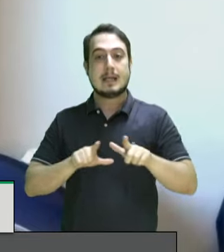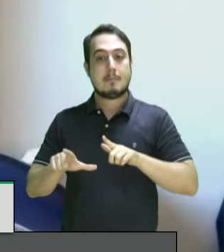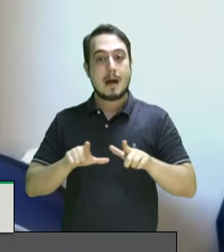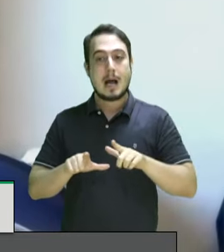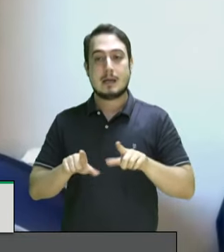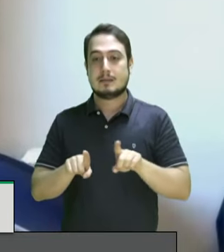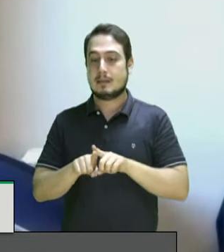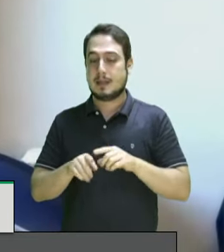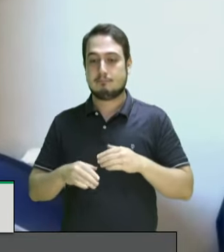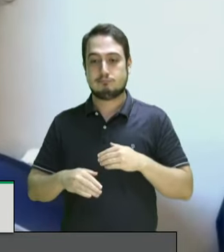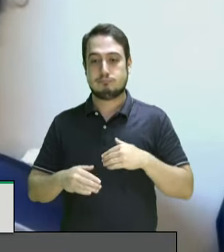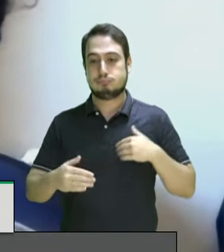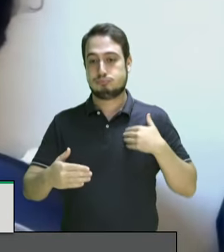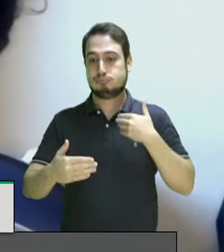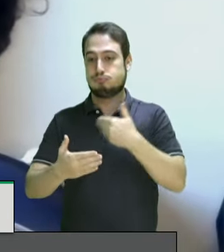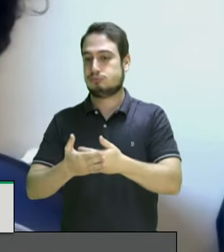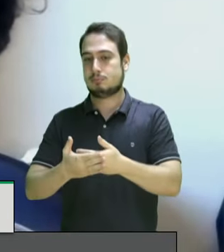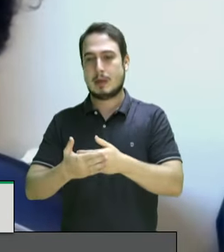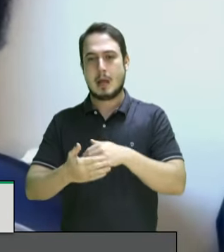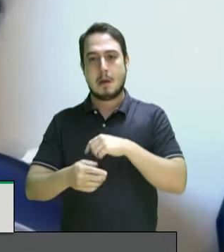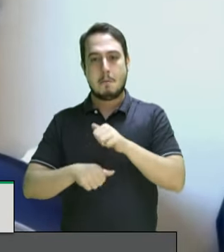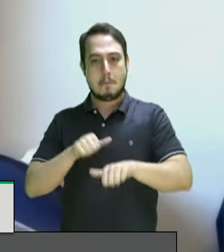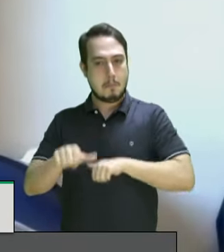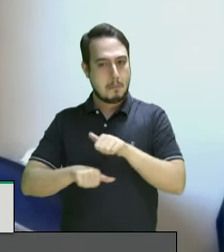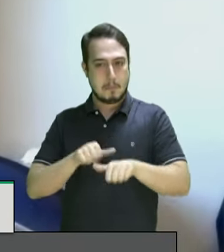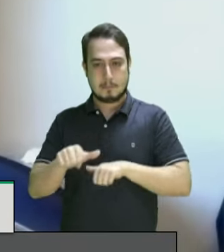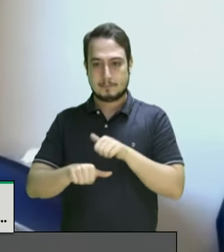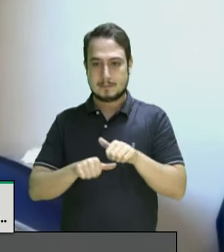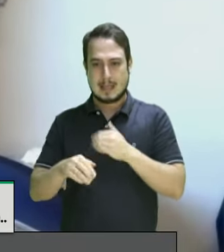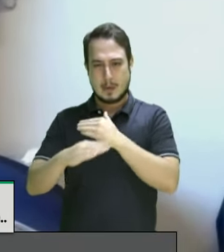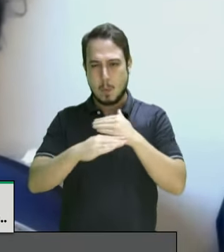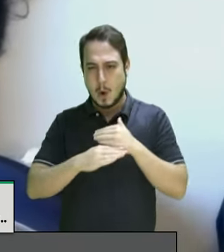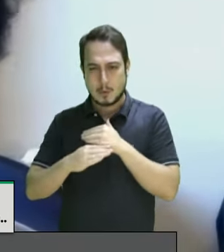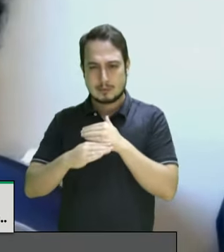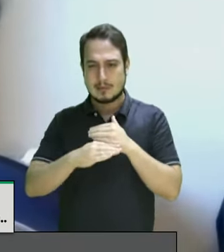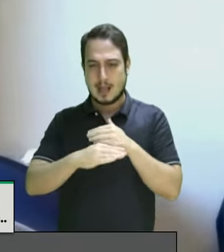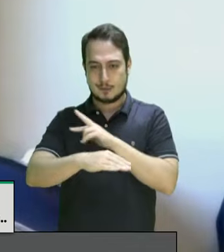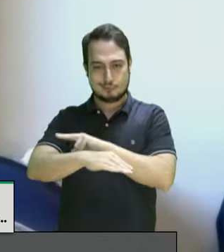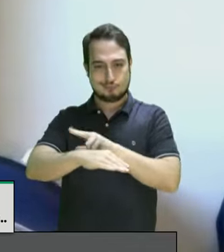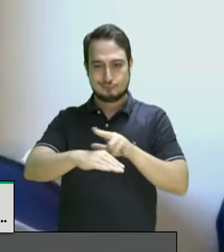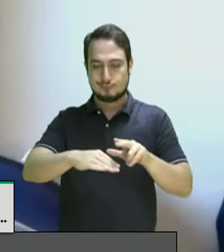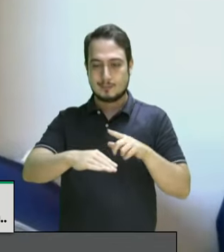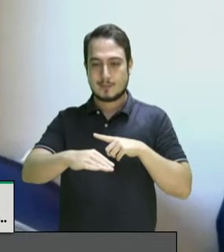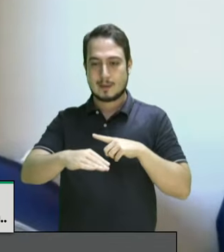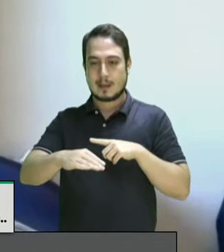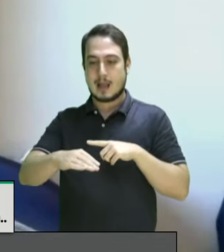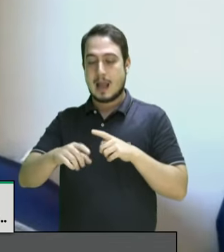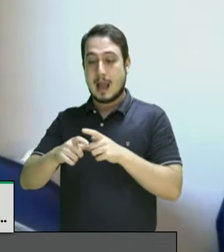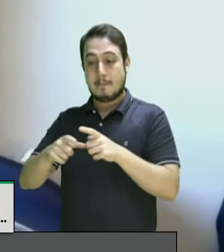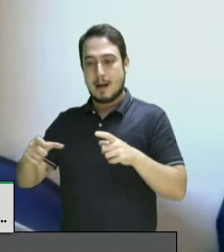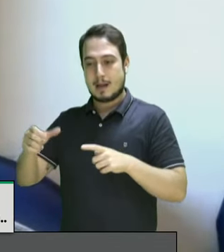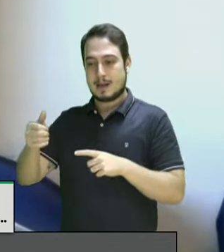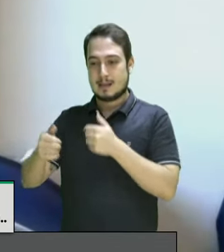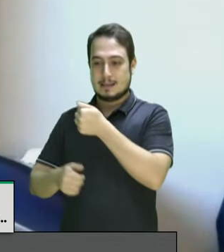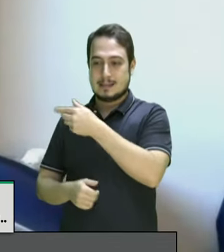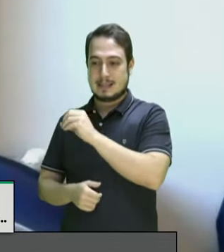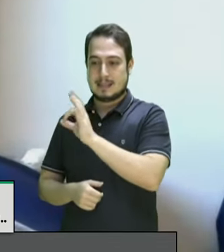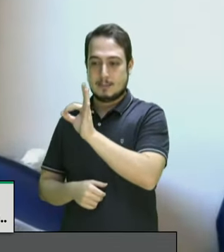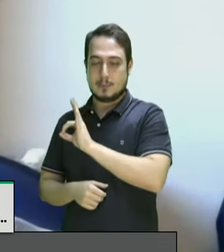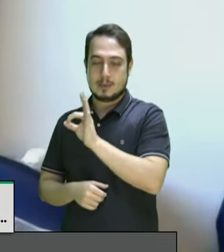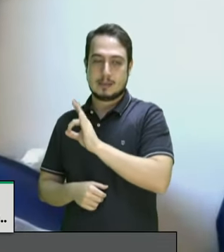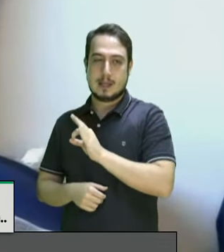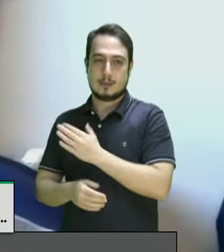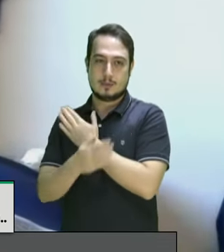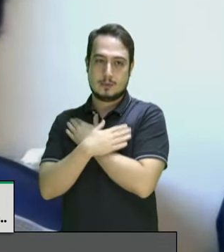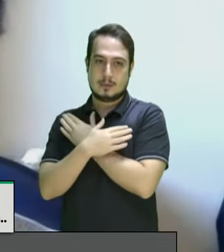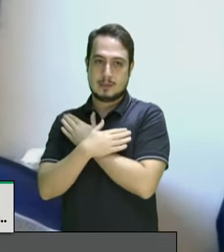da atual gestão governamental no executivo em termos de igualdade racial o desemprego de negros é 70% maior do que o desemprego de brancos então